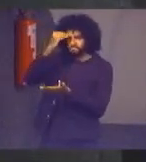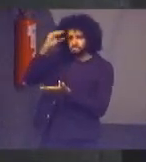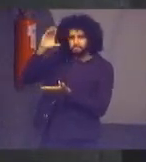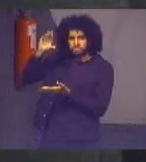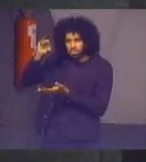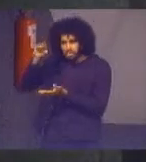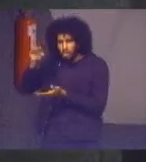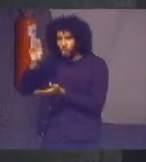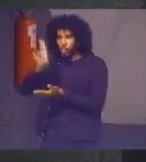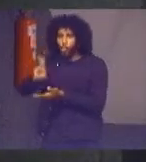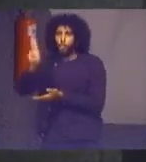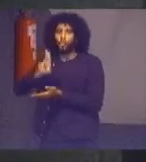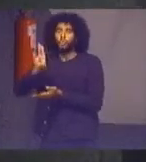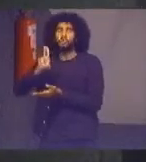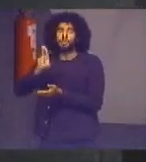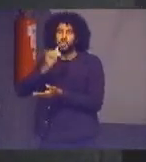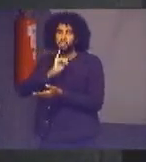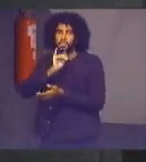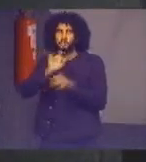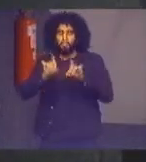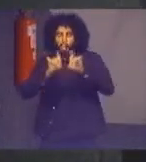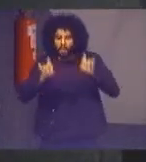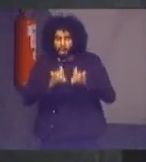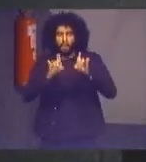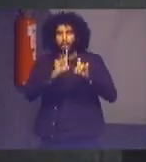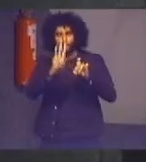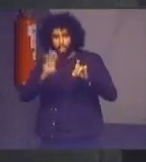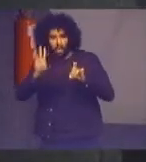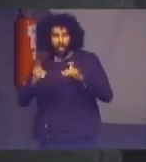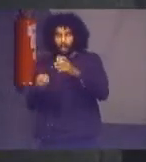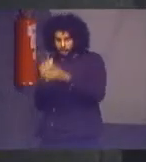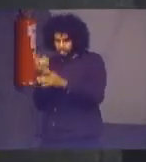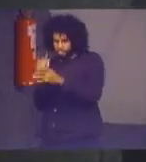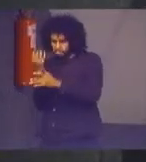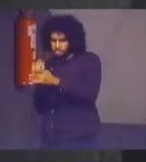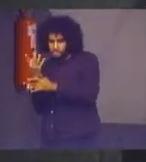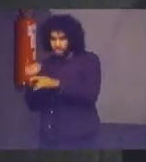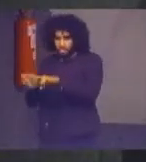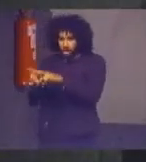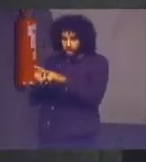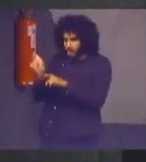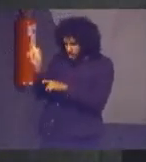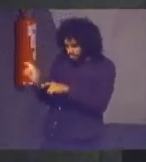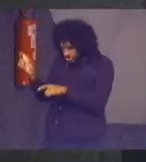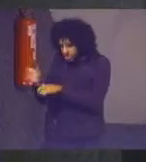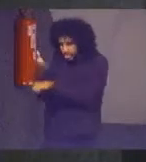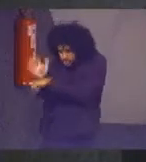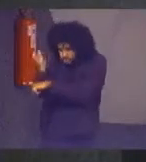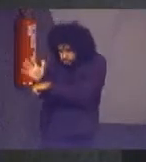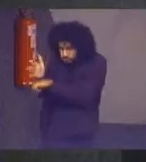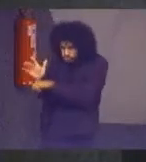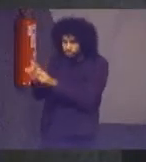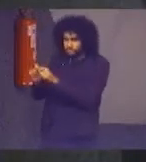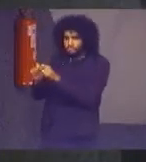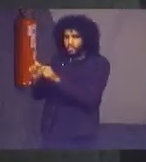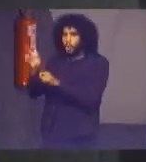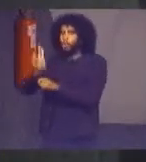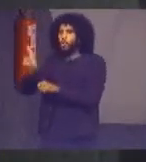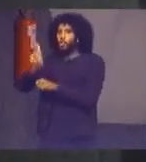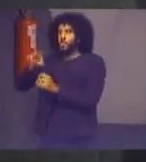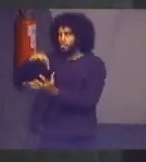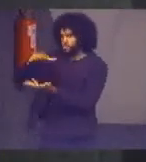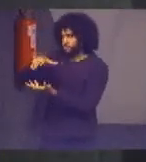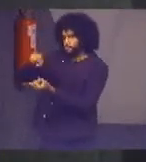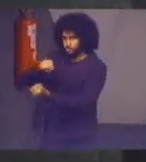ferramentas eletrônicas criando desenvolvendo treinando nossos magistrados treinando nossos